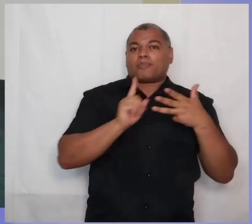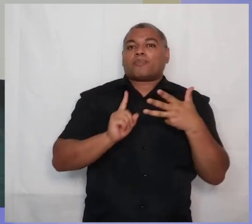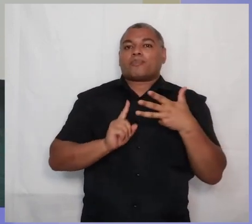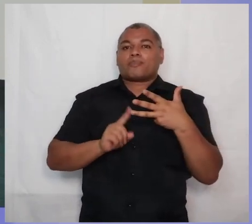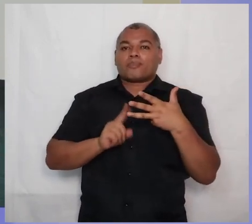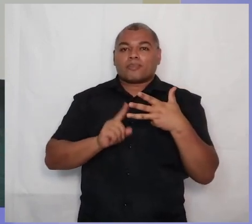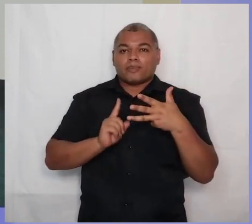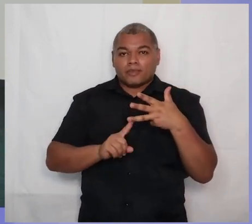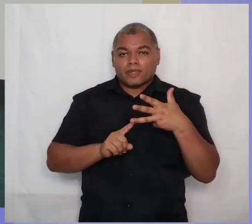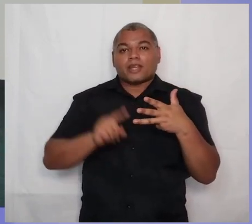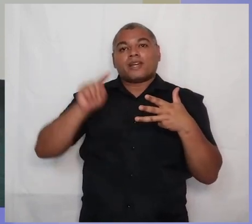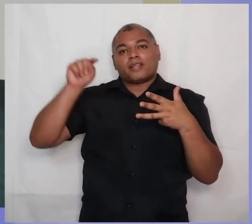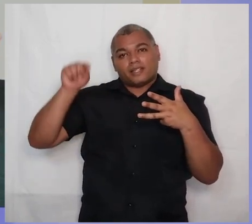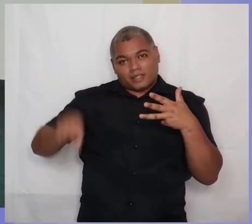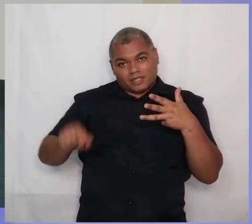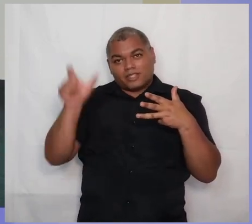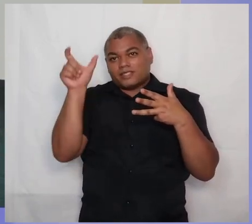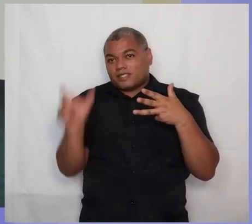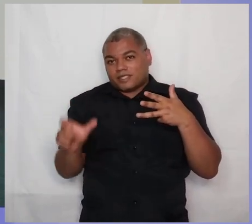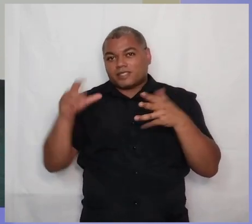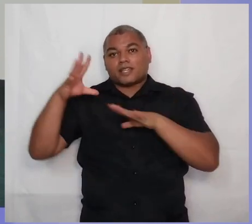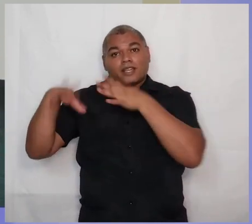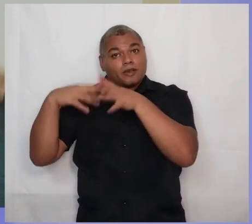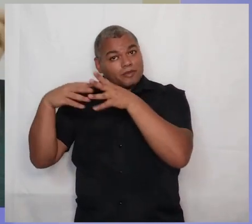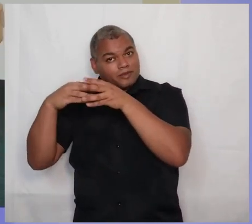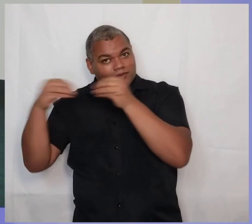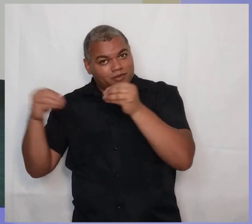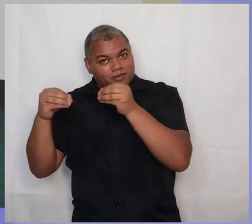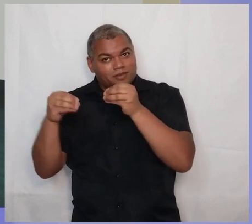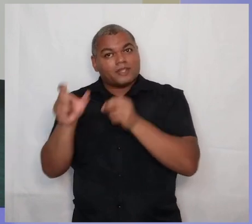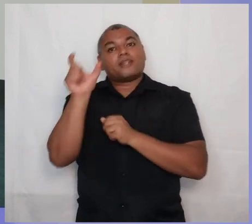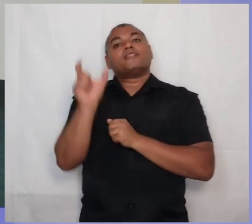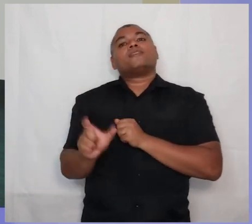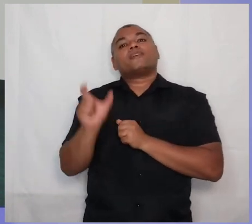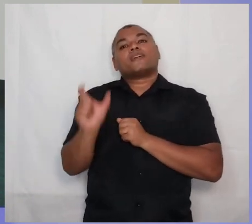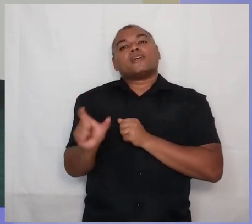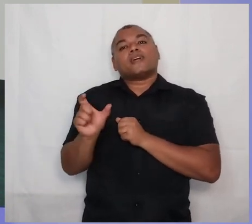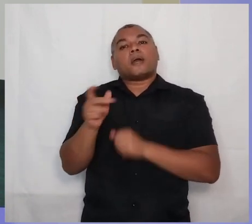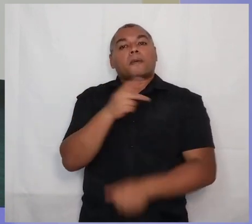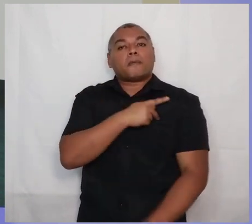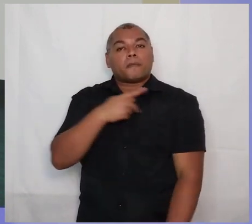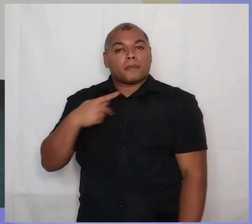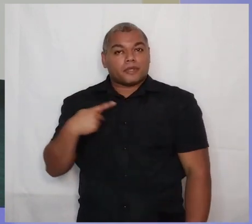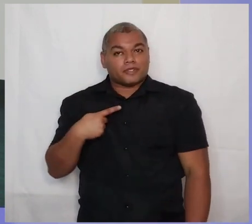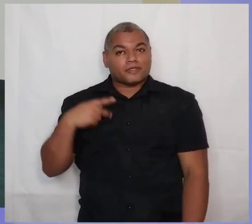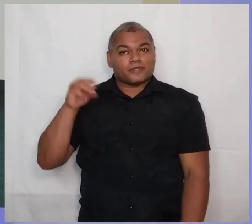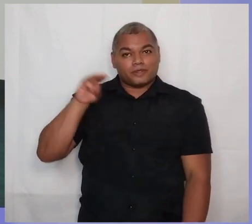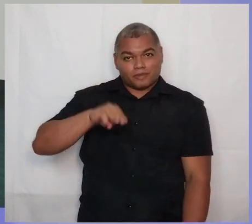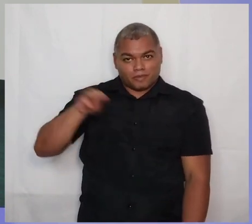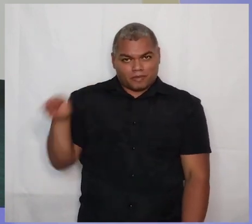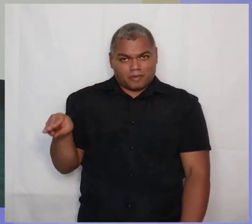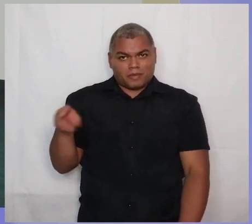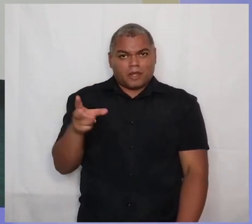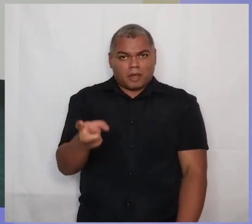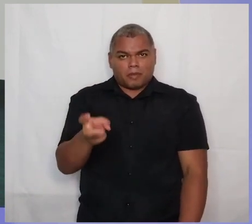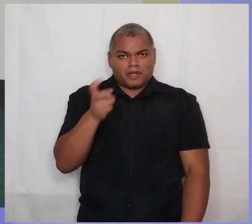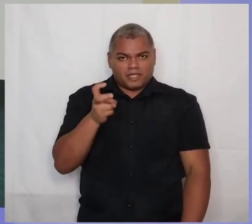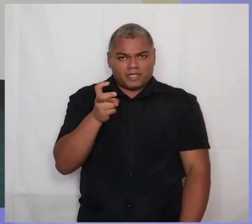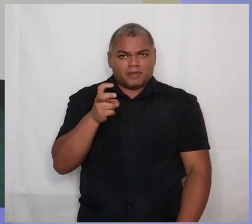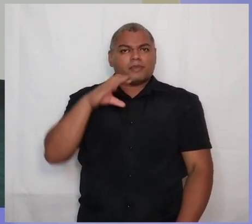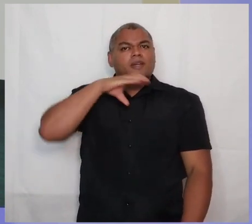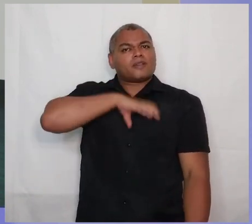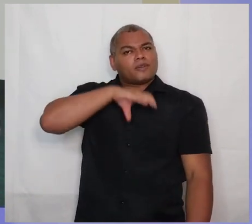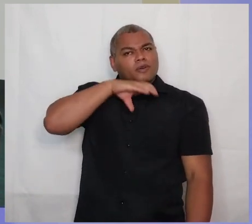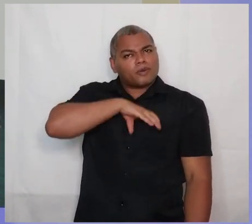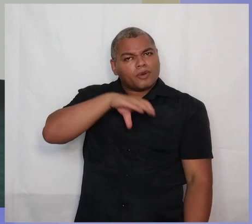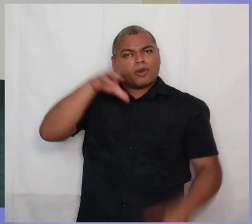desses que são presentes de Jesus para a sua igreja são os pastores mestres. Note que no texto, tanto no português